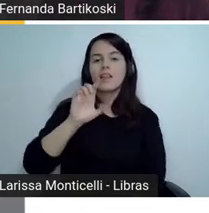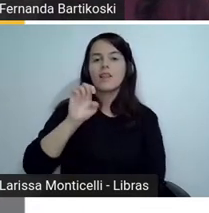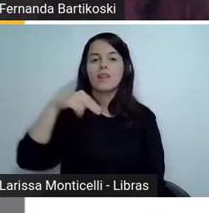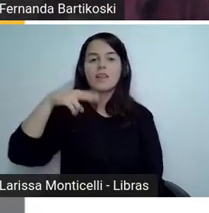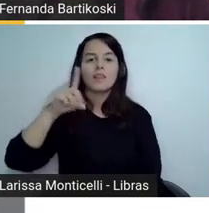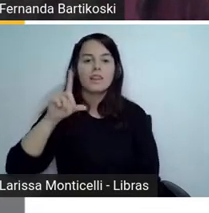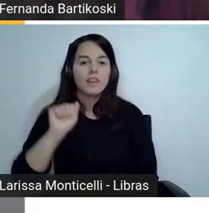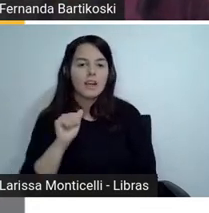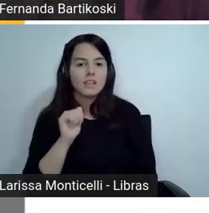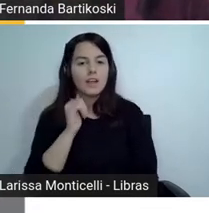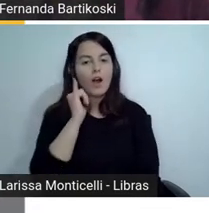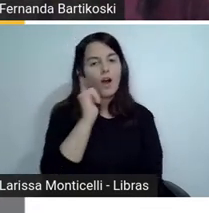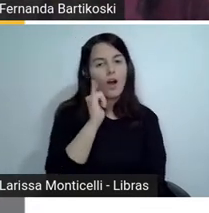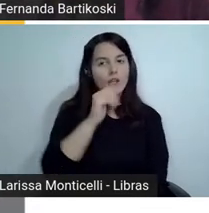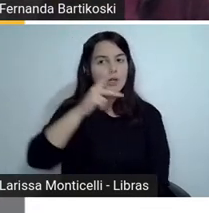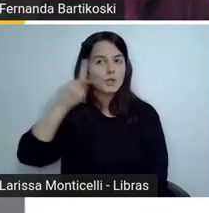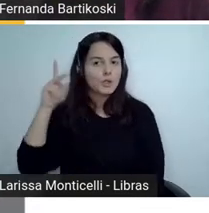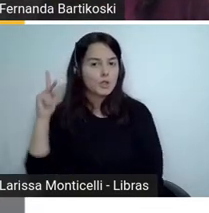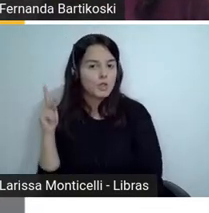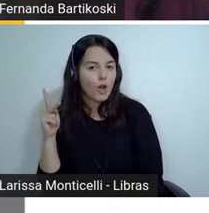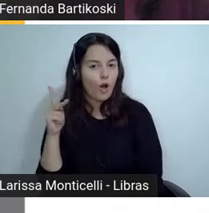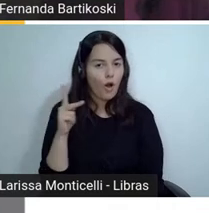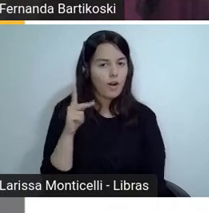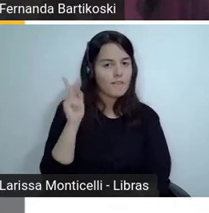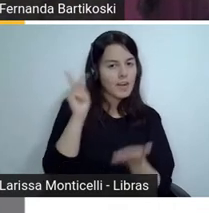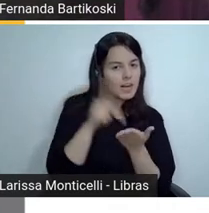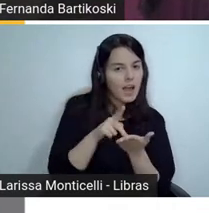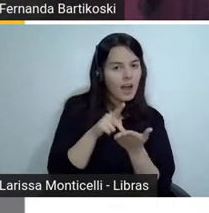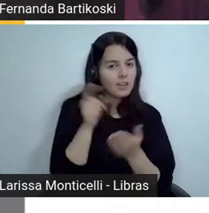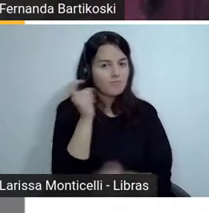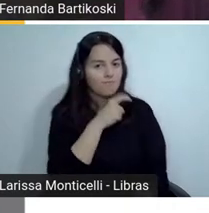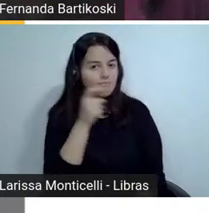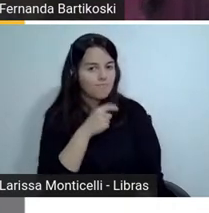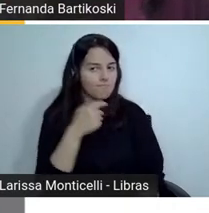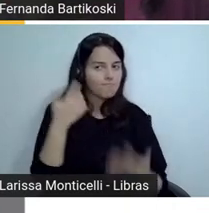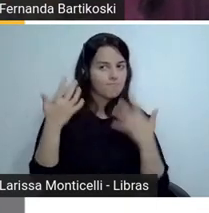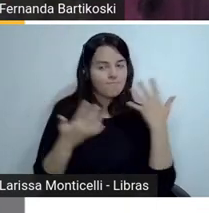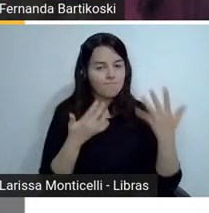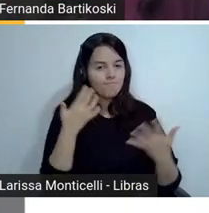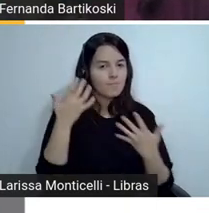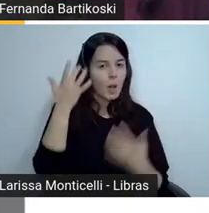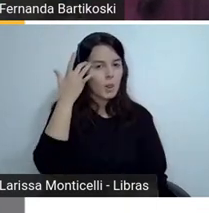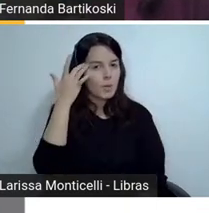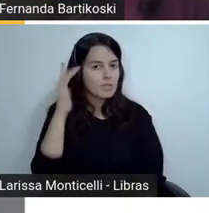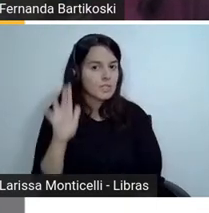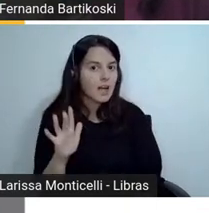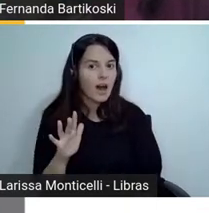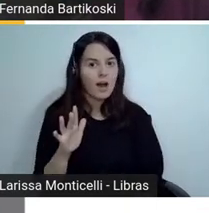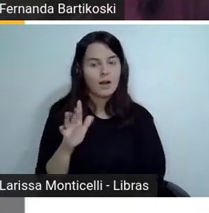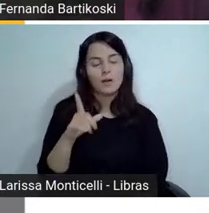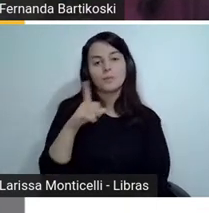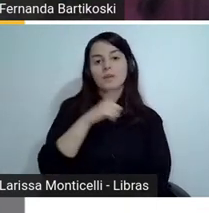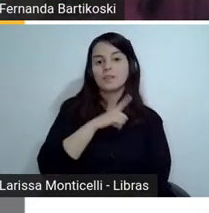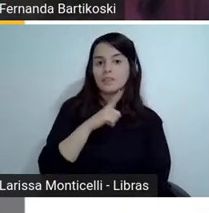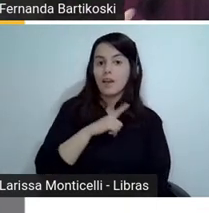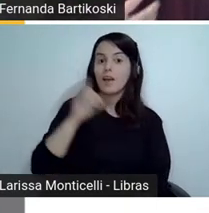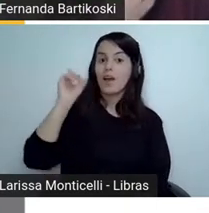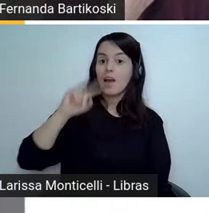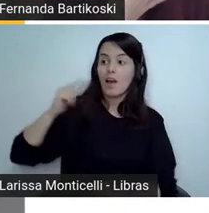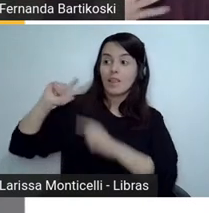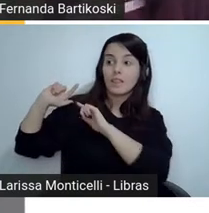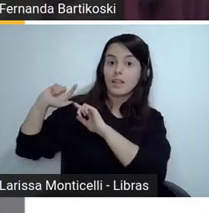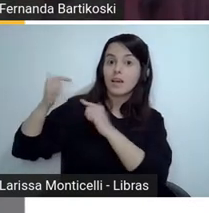lendas das lendas urbanas que tem esse resquício ainda do oral da tradição oral